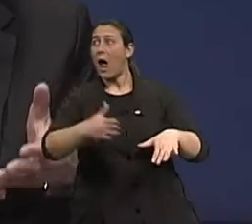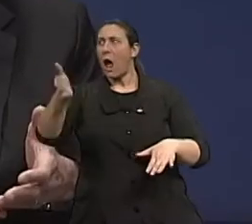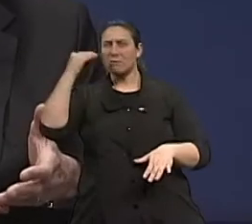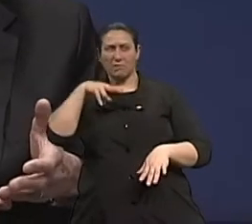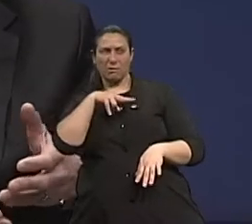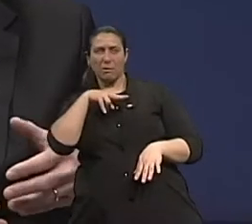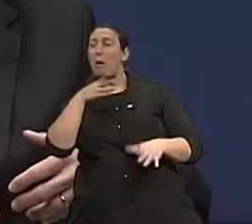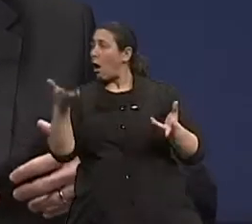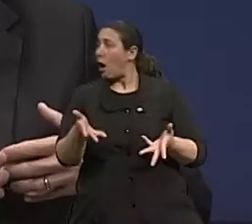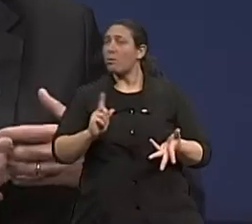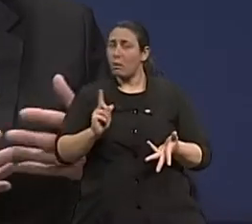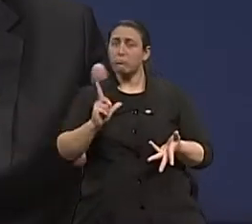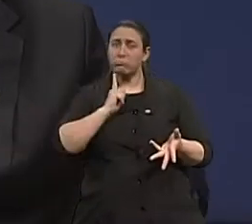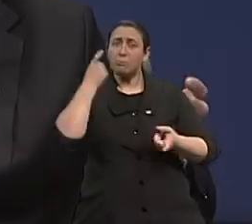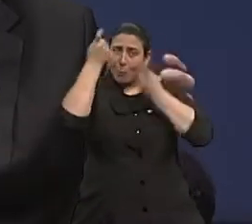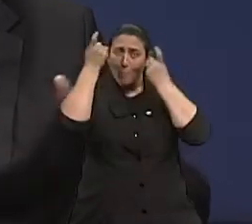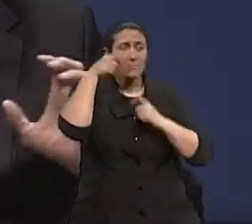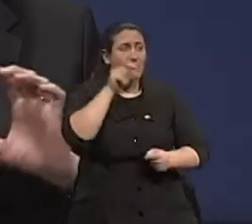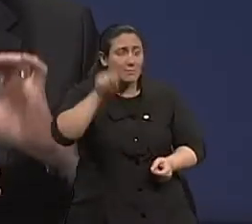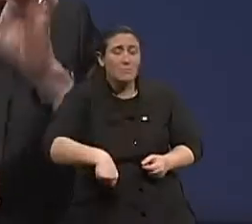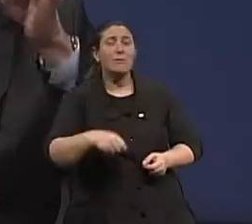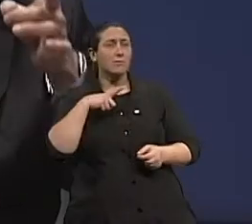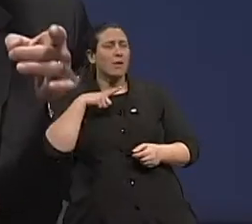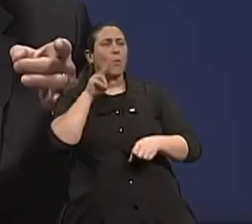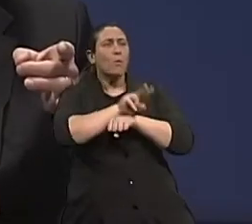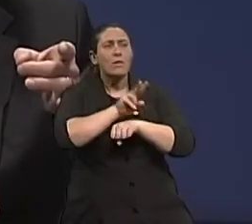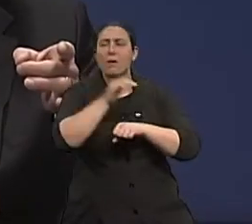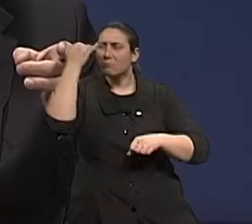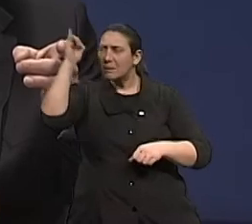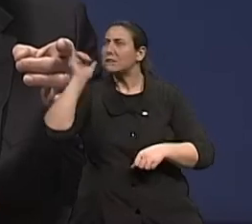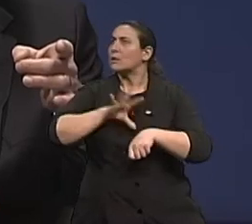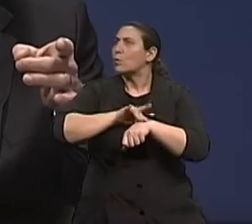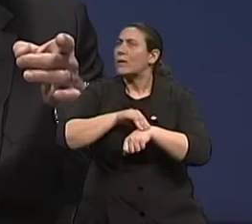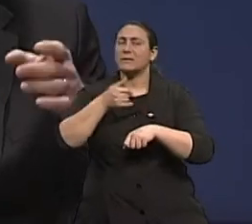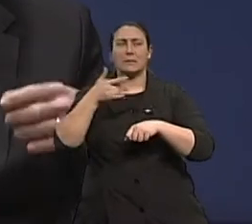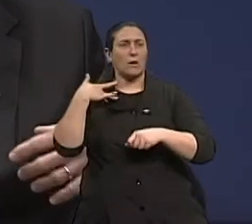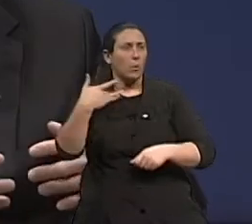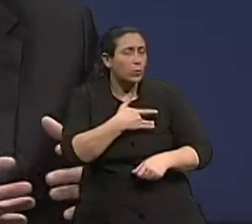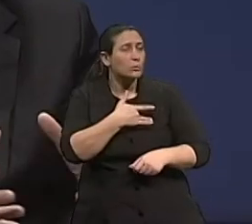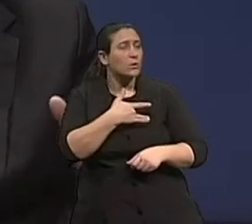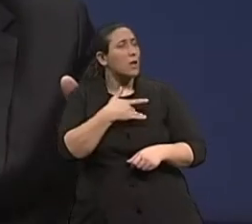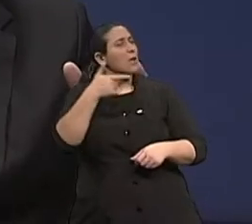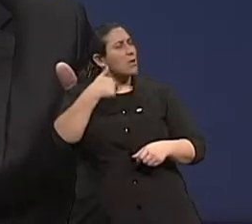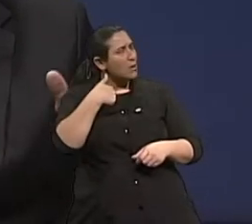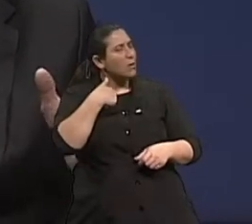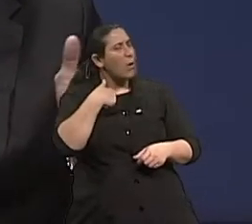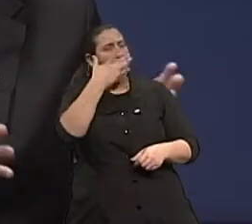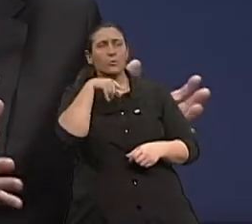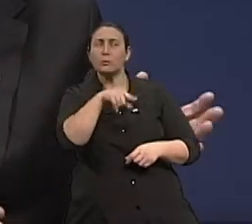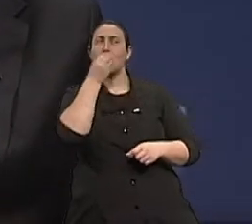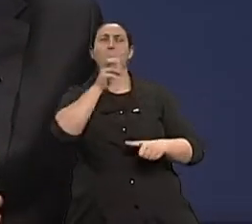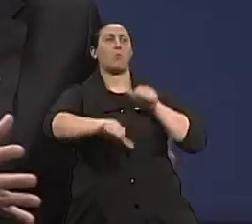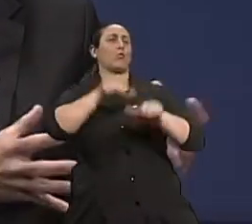profissionais da saúde na prevenção e no tratamento das doenças que incidem na velhice, né? Então, eu acho que essa foi a grande mudança.